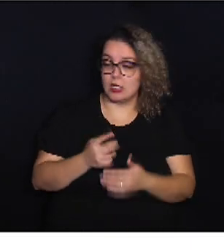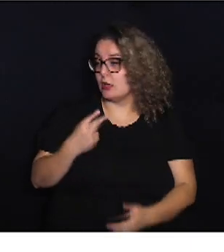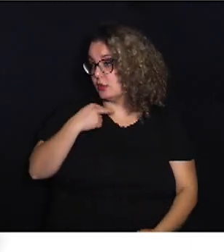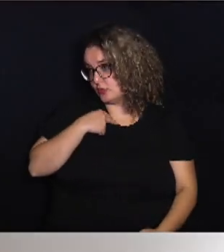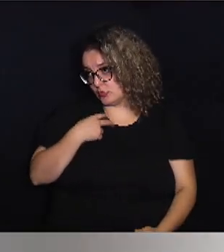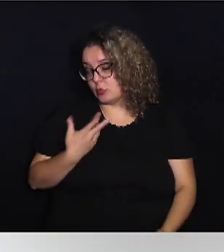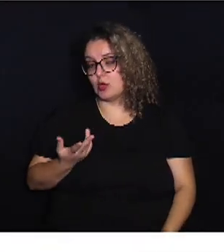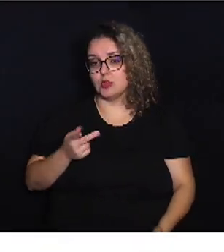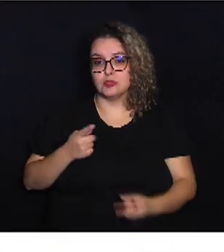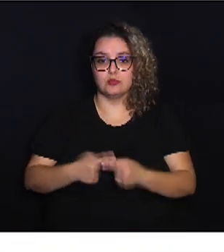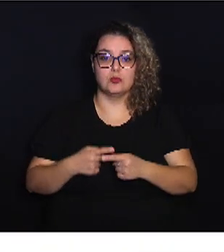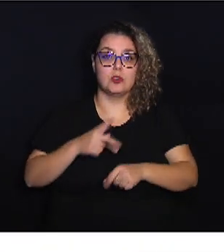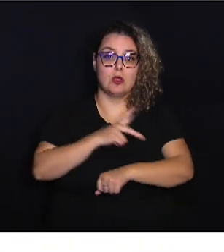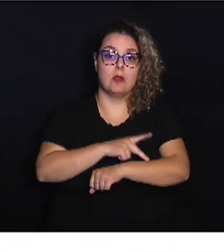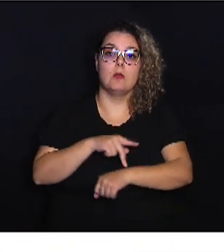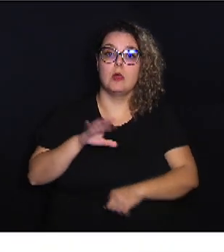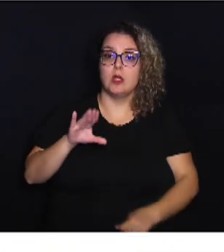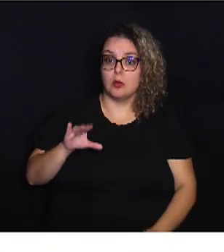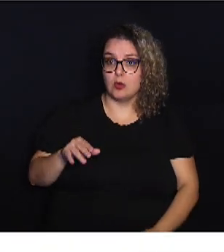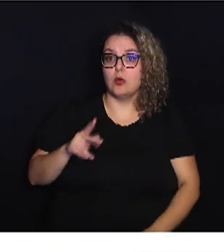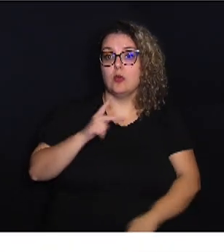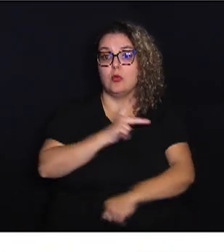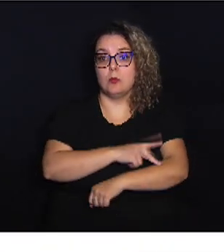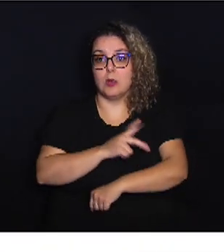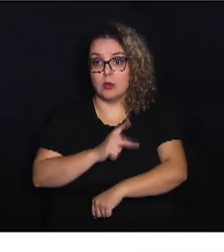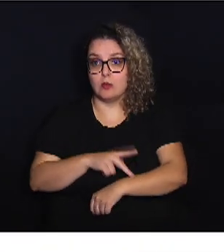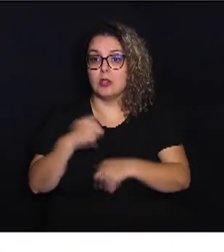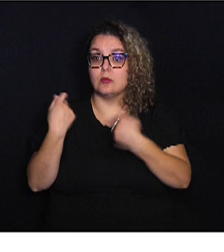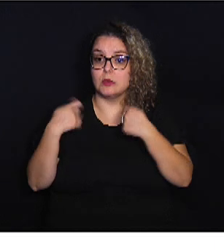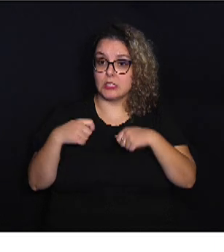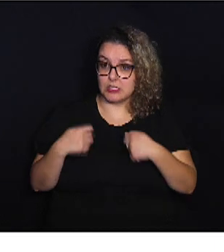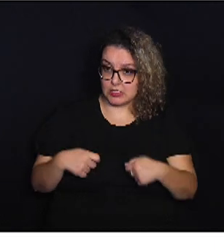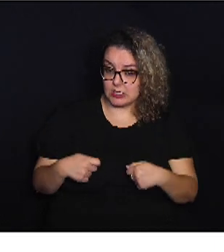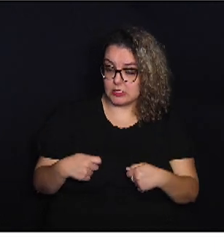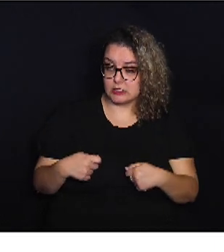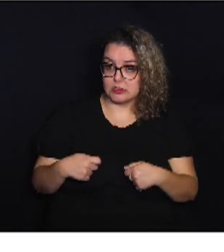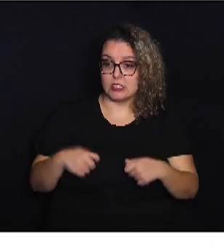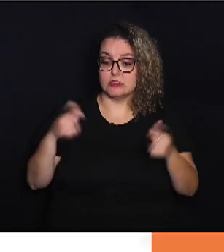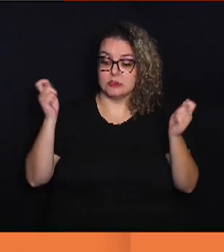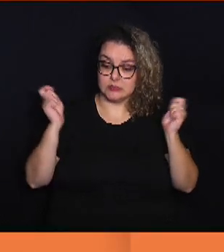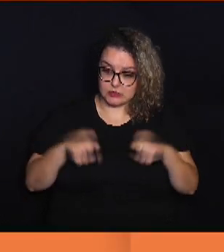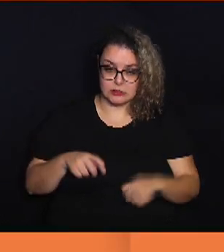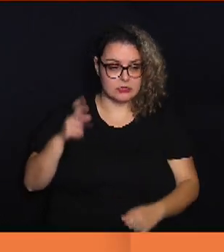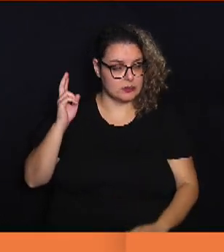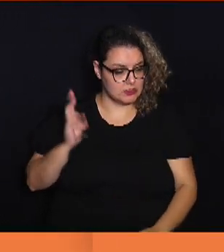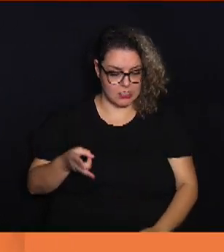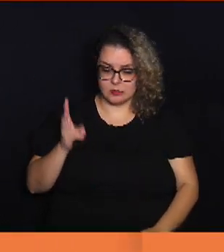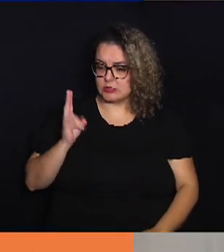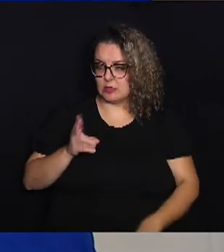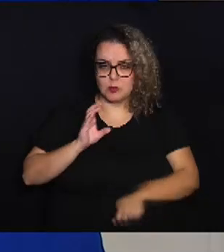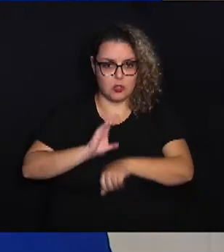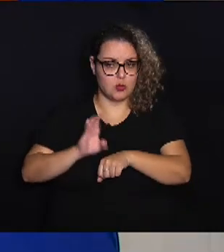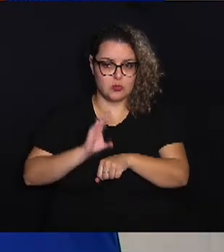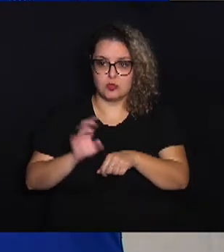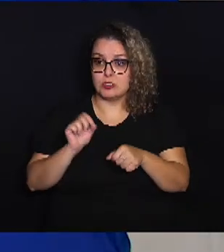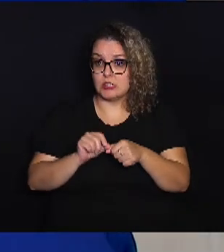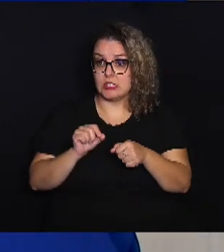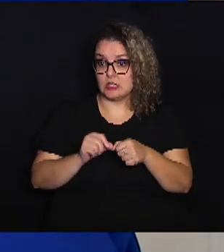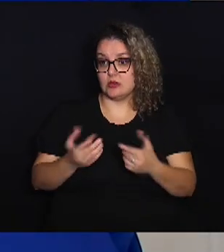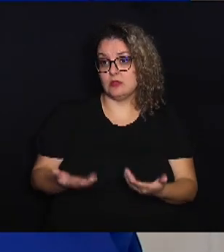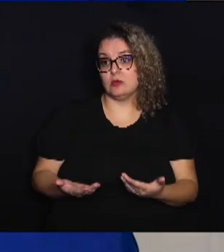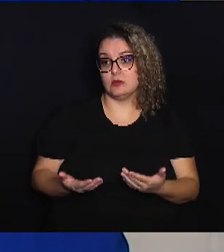pedagogia, ela é uma ciência, o pedagogo, ele precisa se capacitar constantemente, porque ele